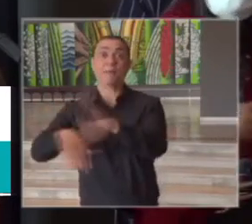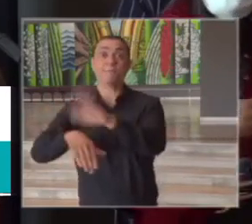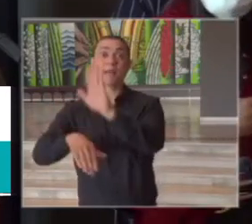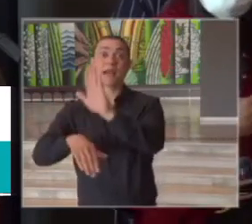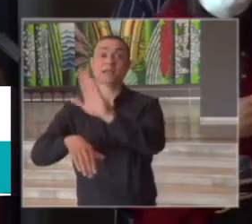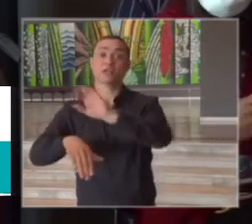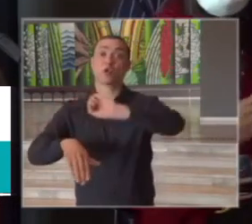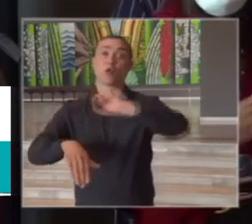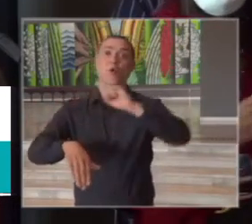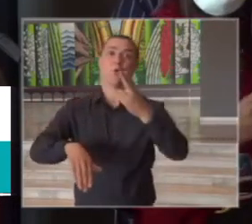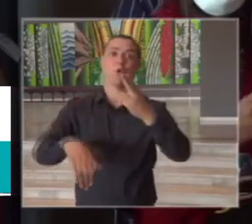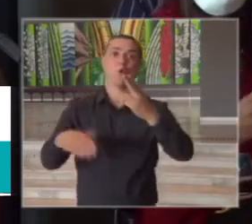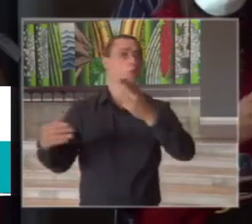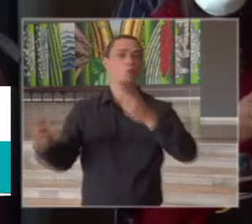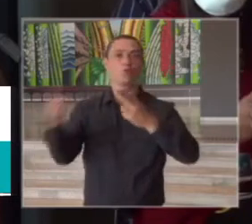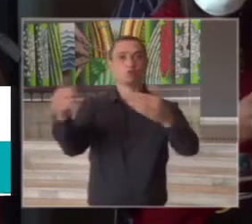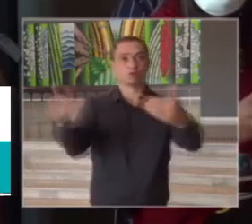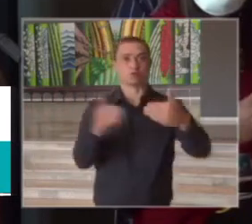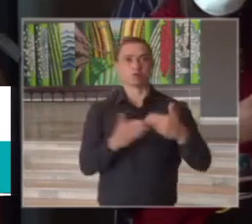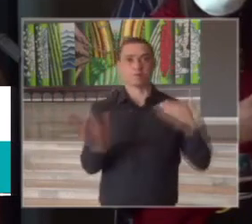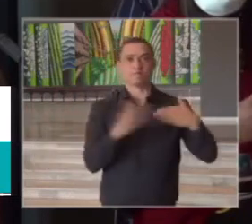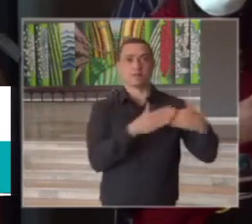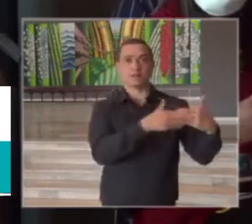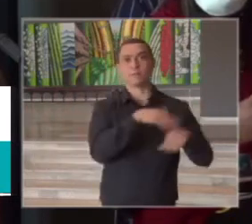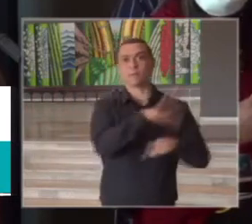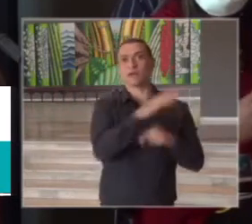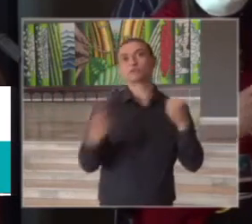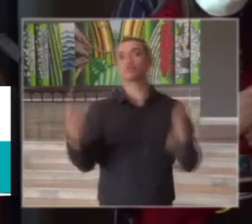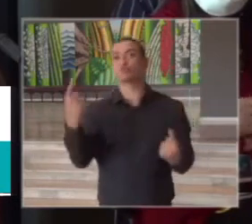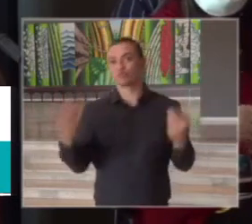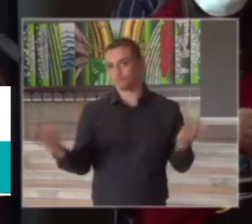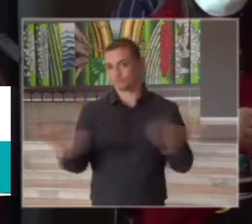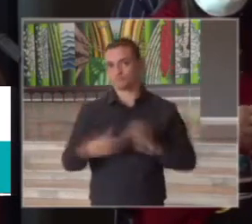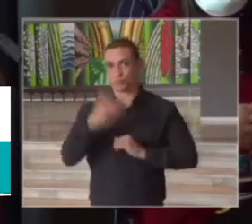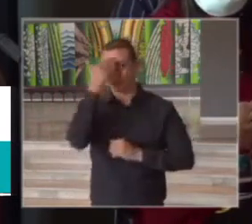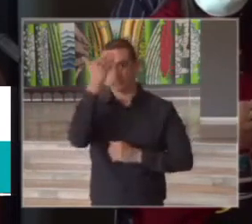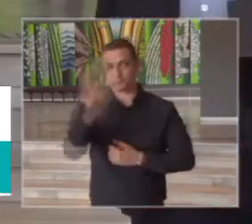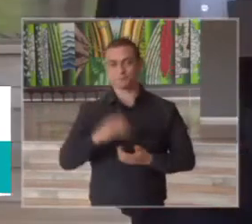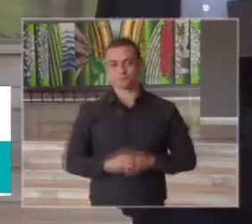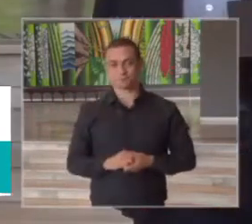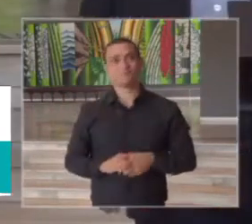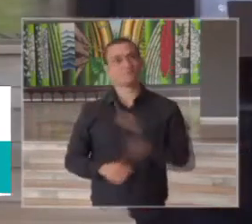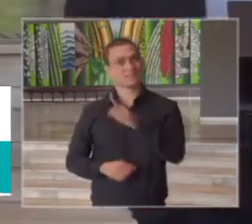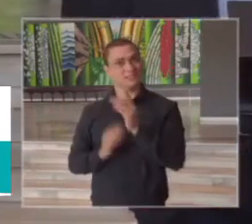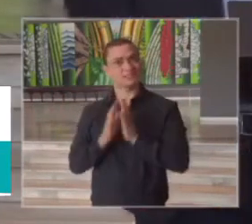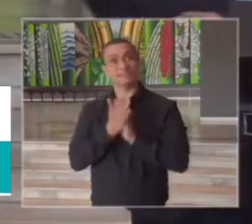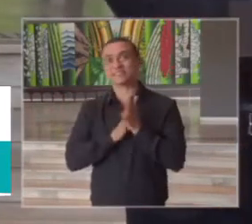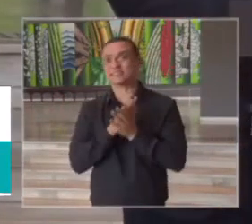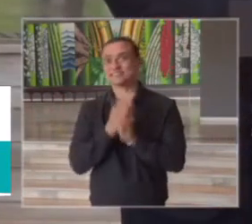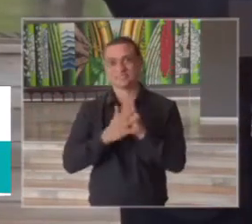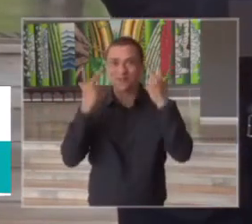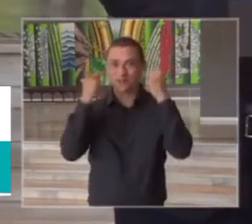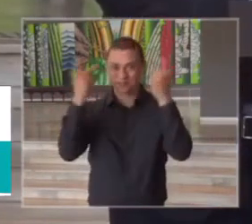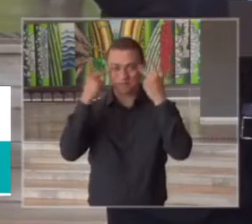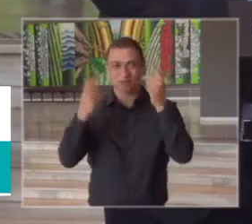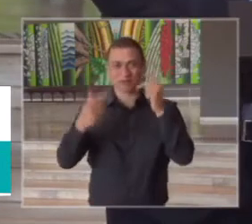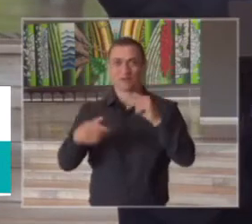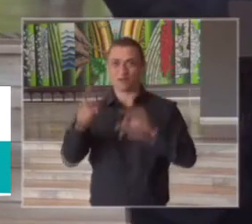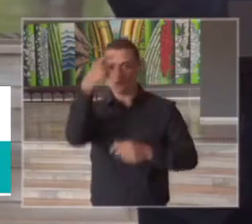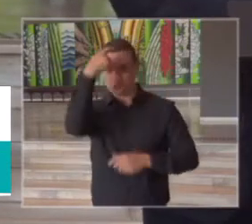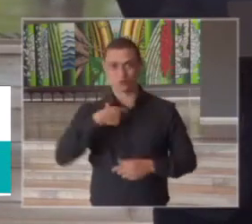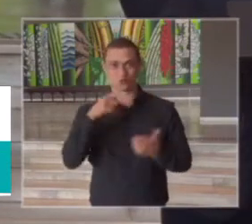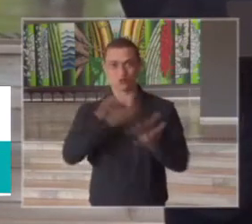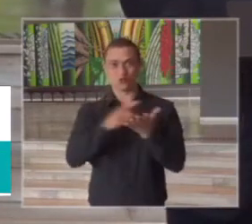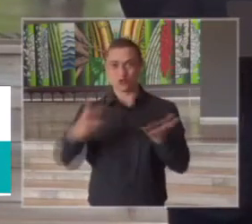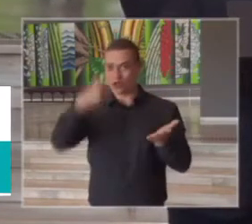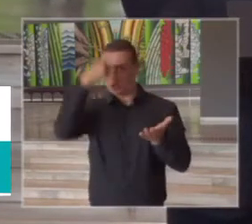ou um fechamento em relação ao que está obrigado é a ansiedade normal de um bom jornalista